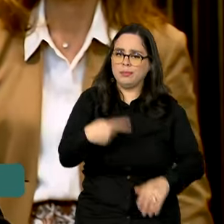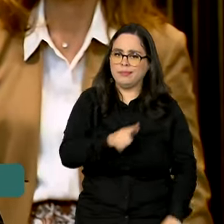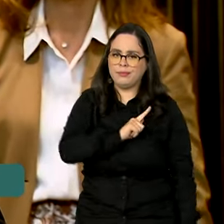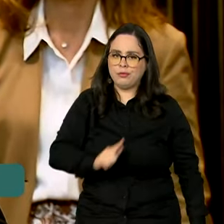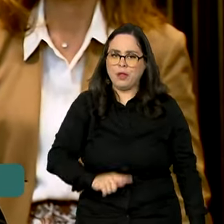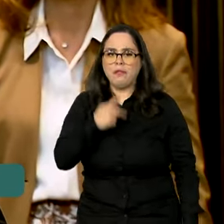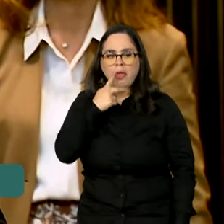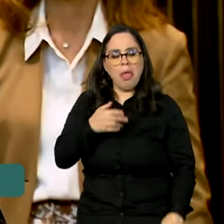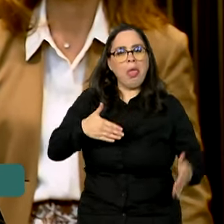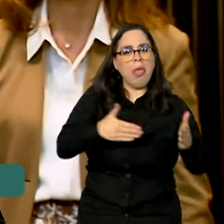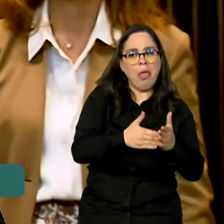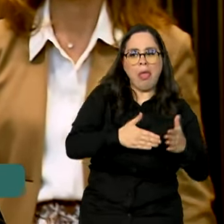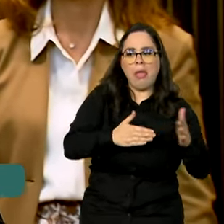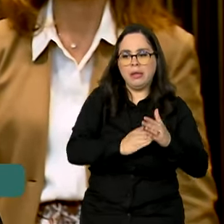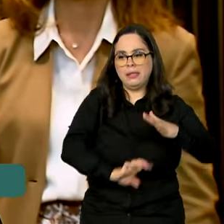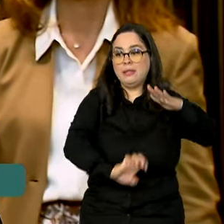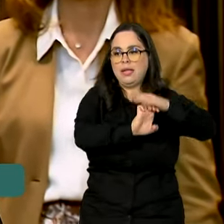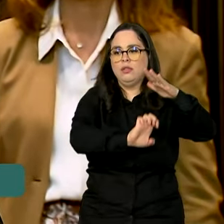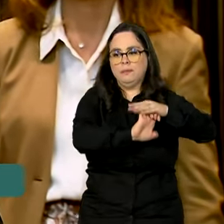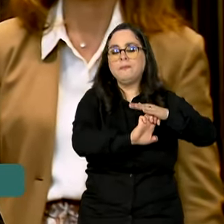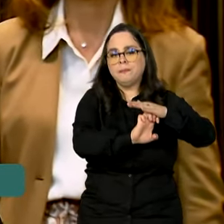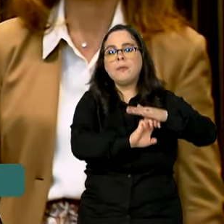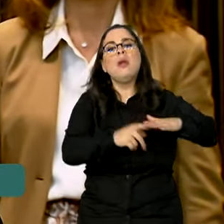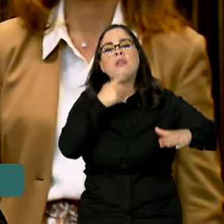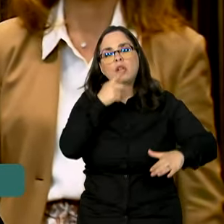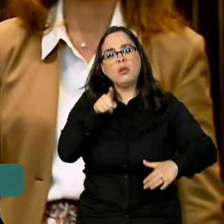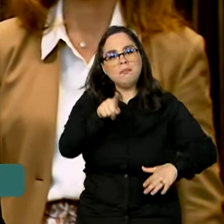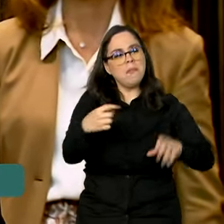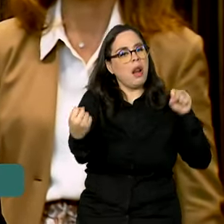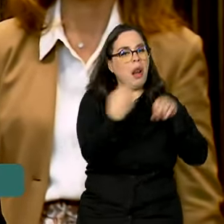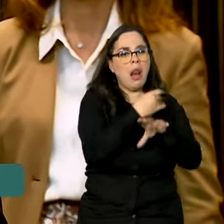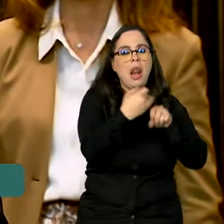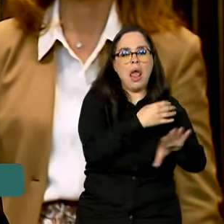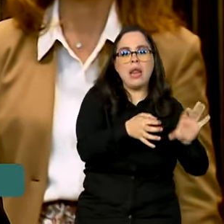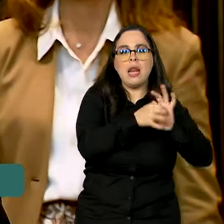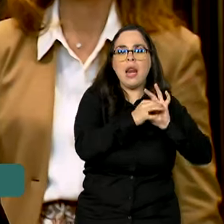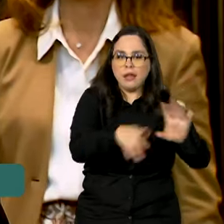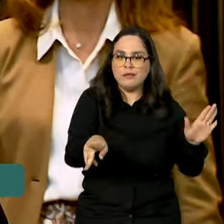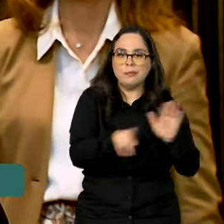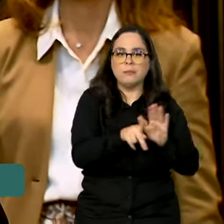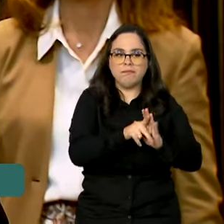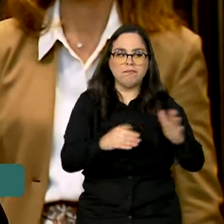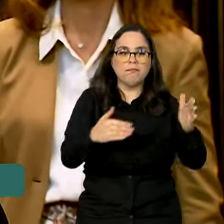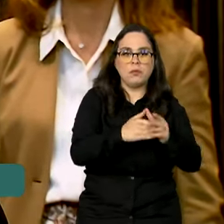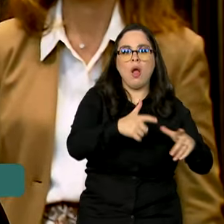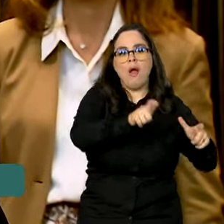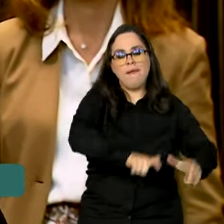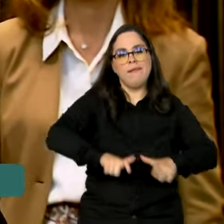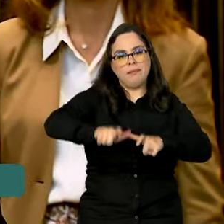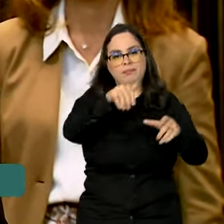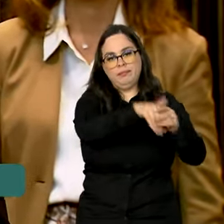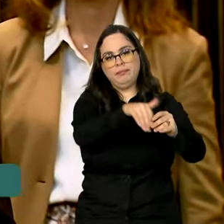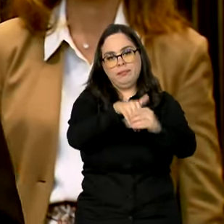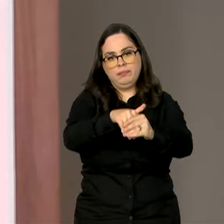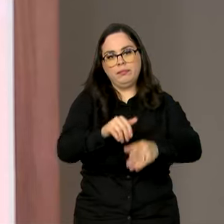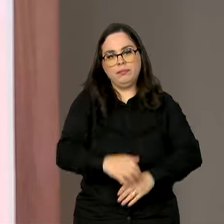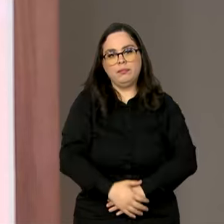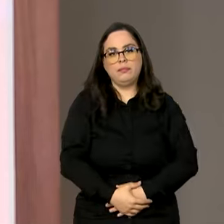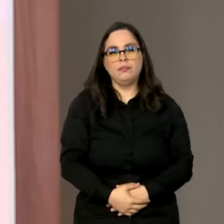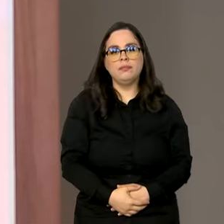de se locomoverem livremente até o local das eleições.